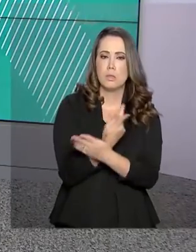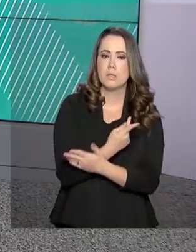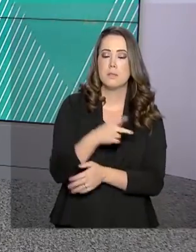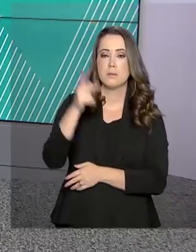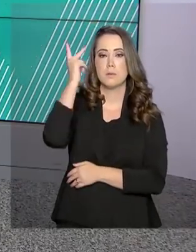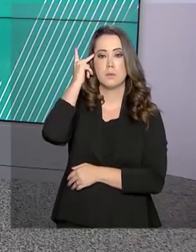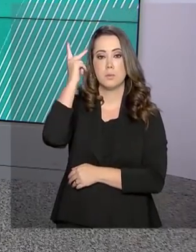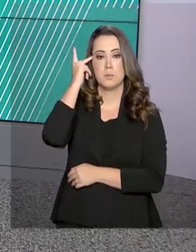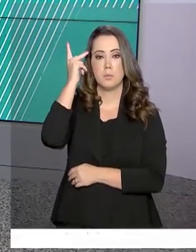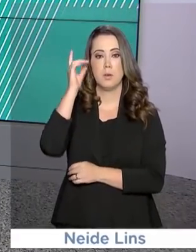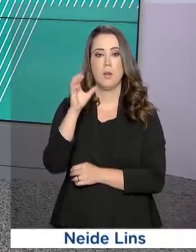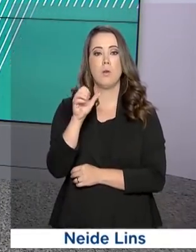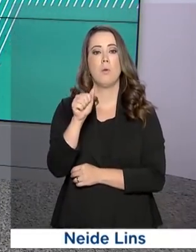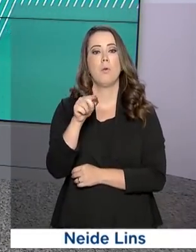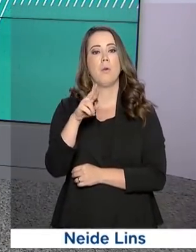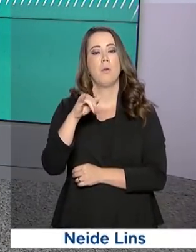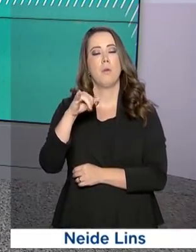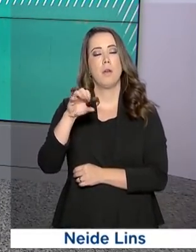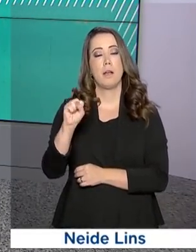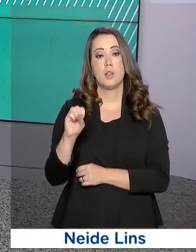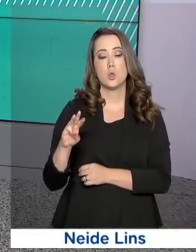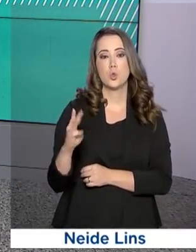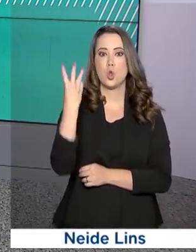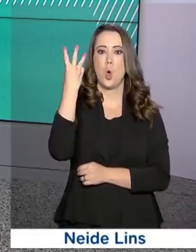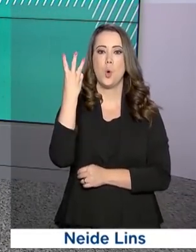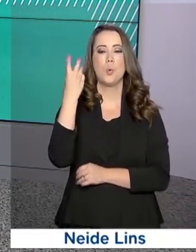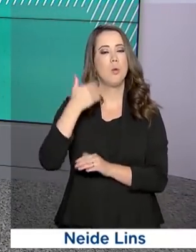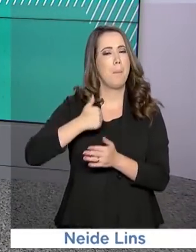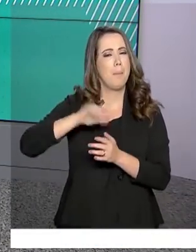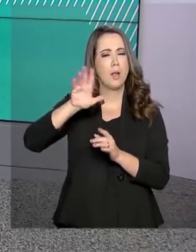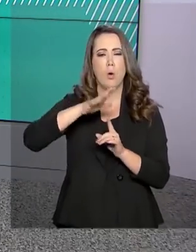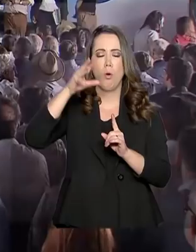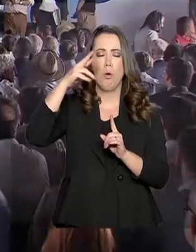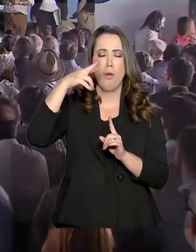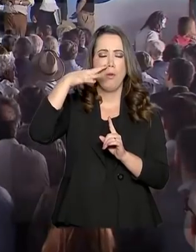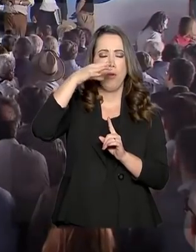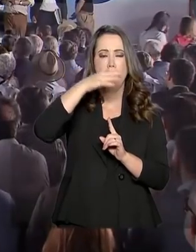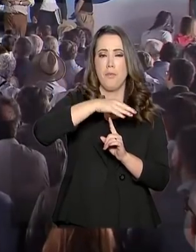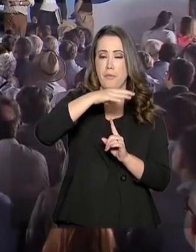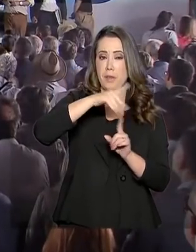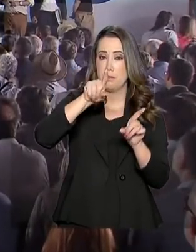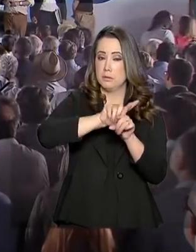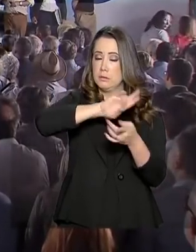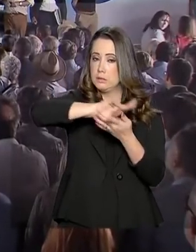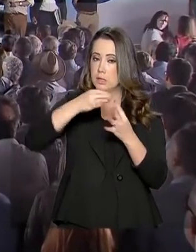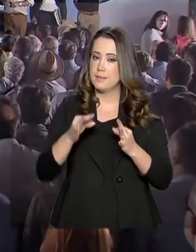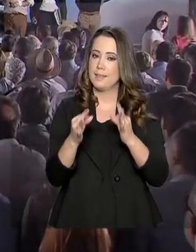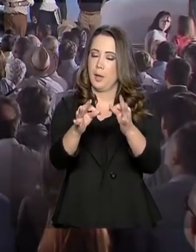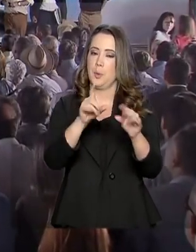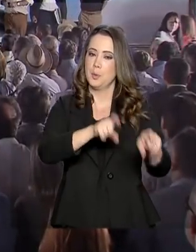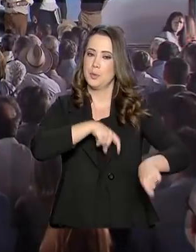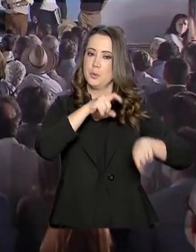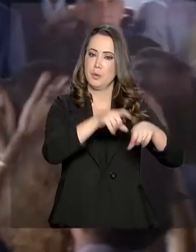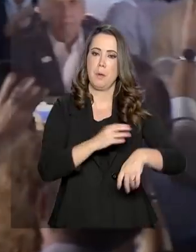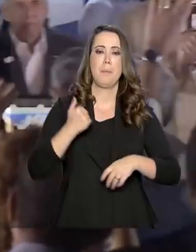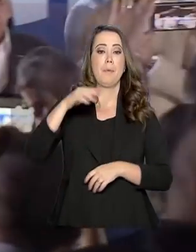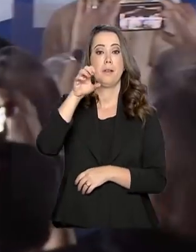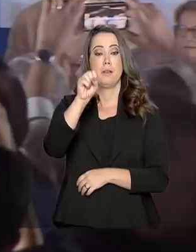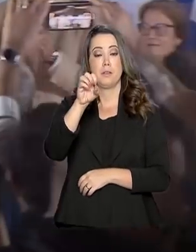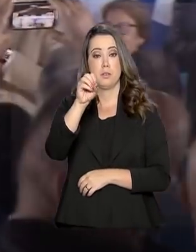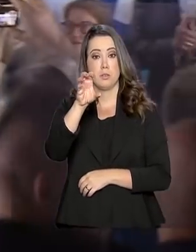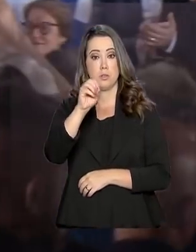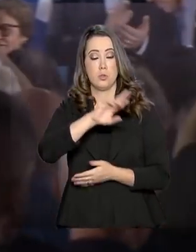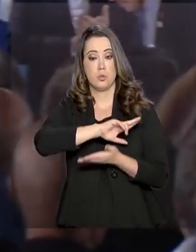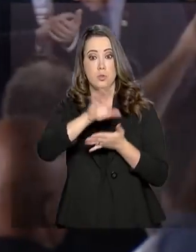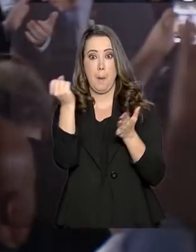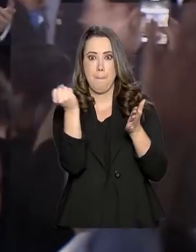Paulo, a AgriShow, a maior feira de tecnologia agrícola do Brasil. O evento conta com a participação de mais de 800 marcas